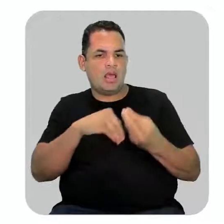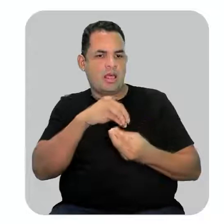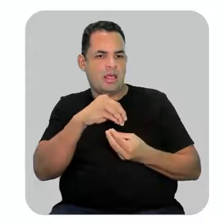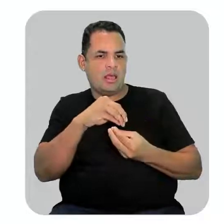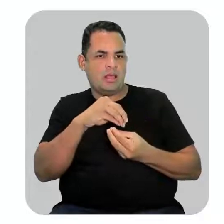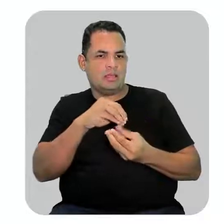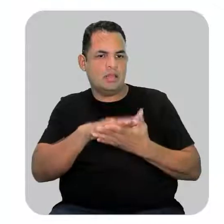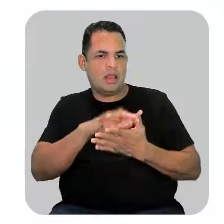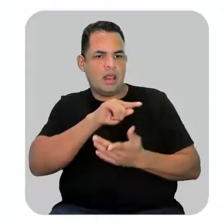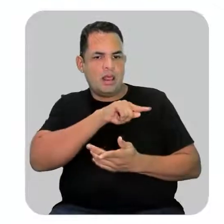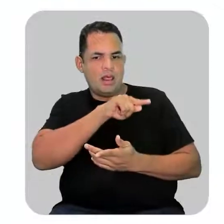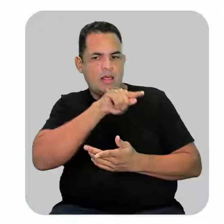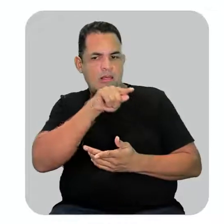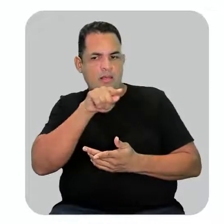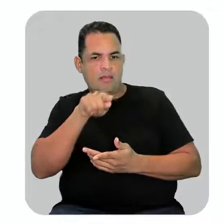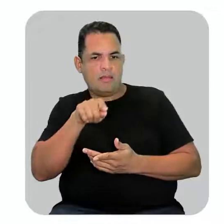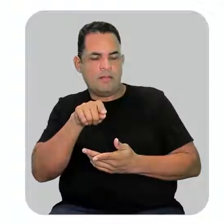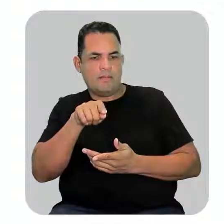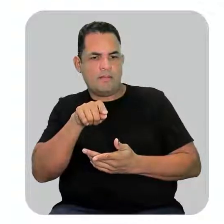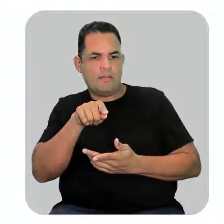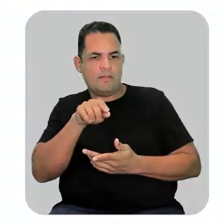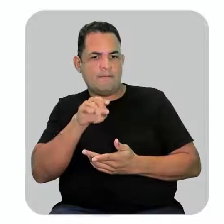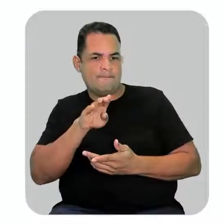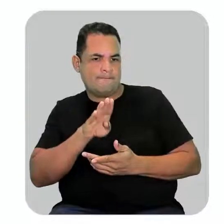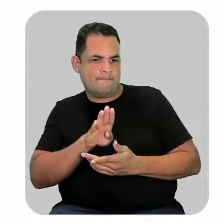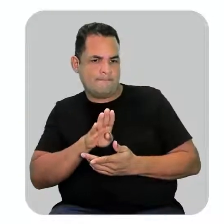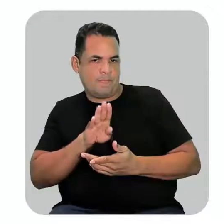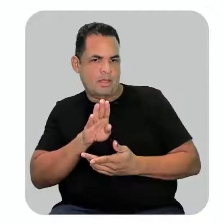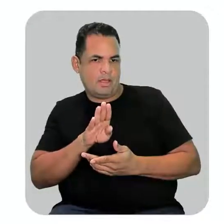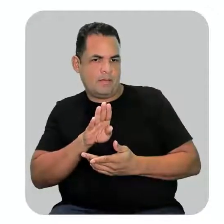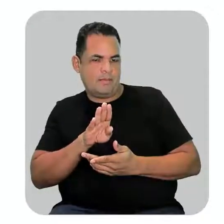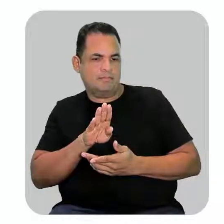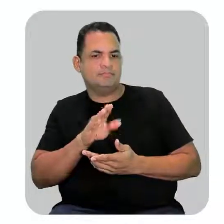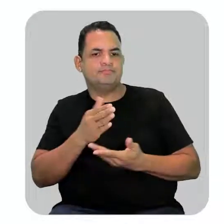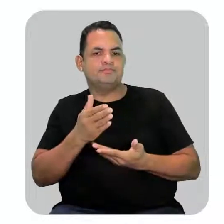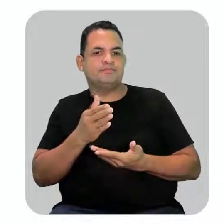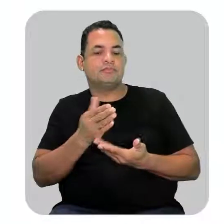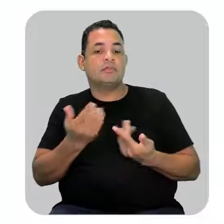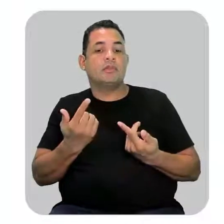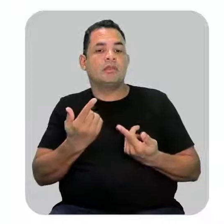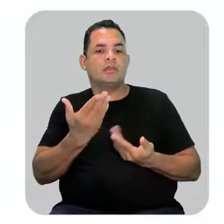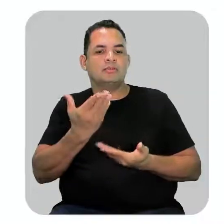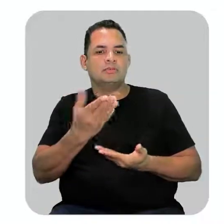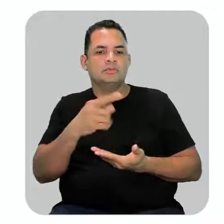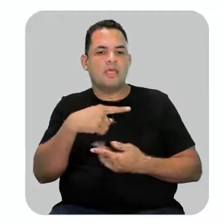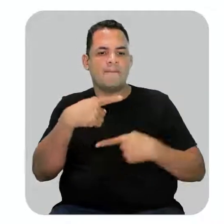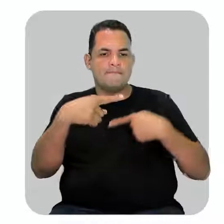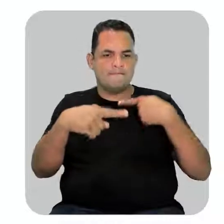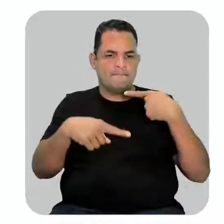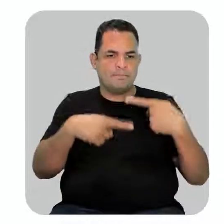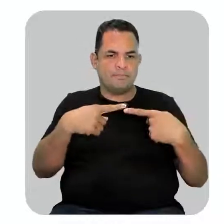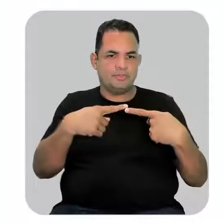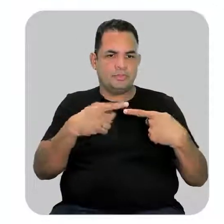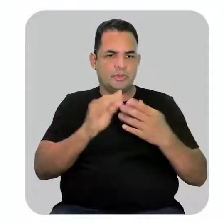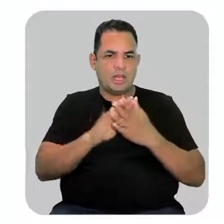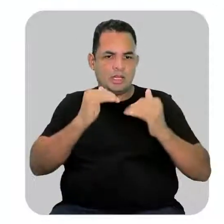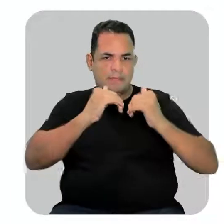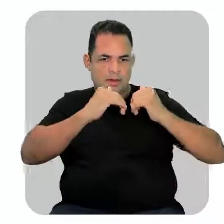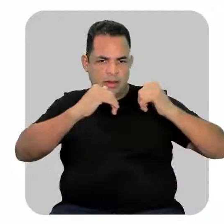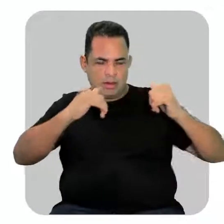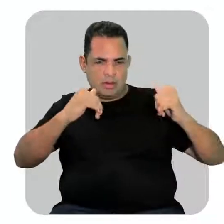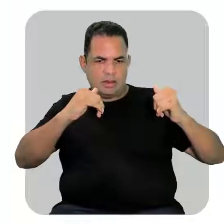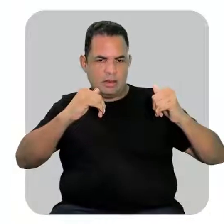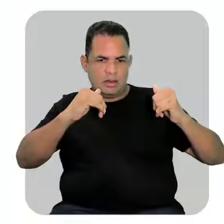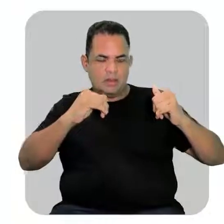vai embora levando o elétron do elemento A. Por isso que, depois da minha ruptura,